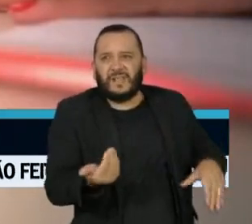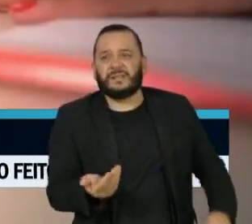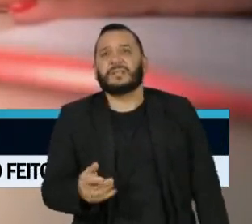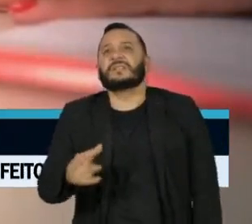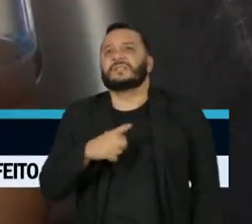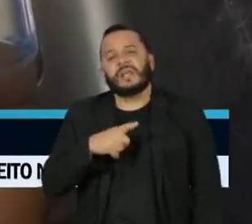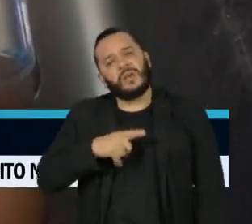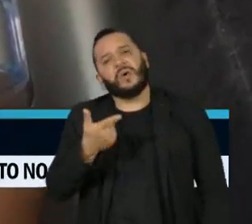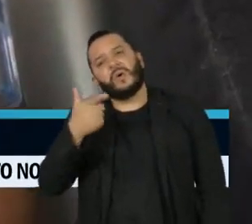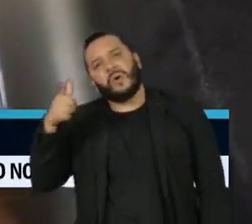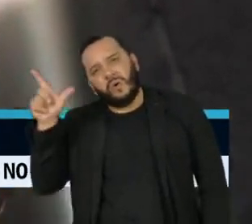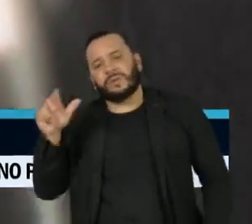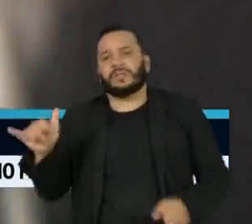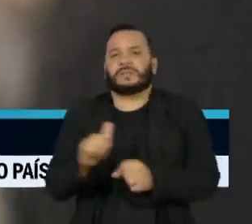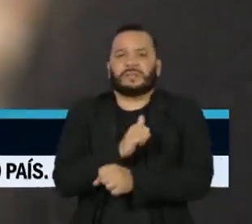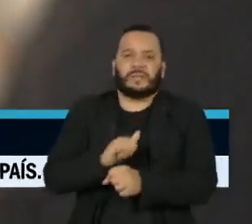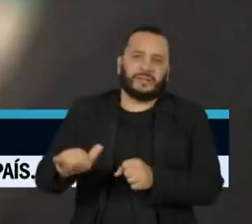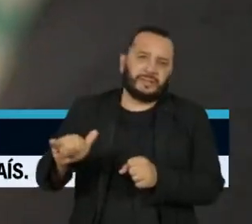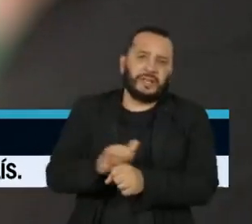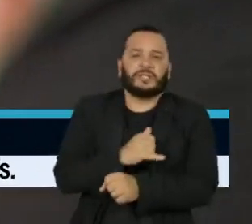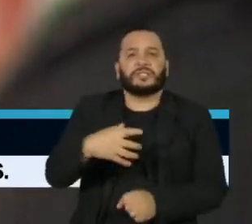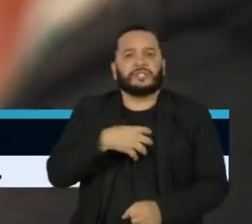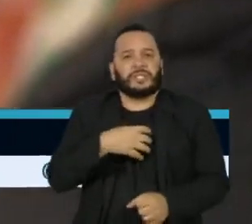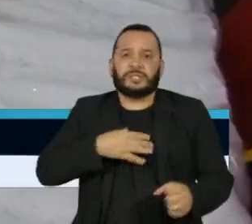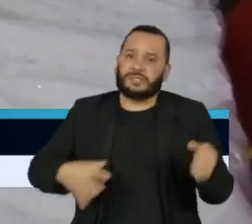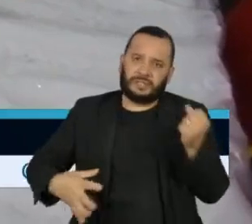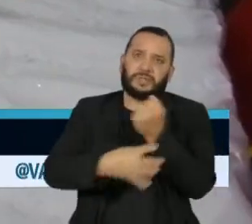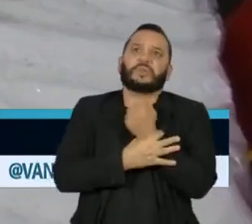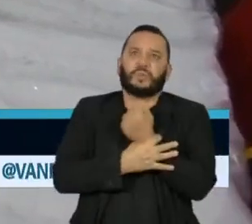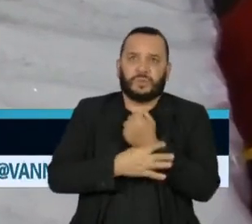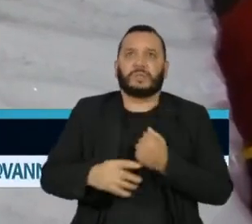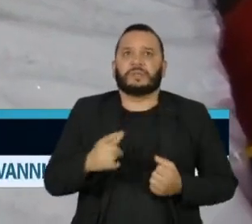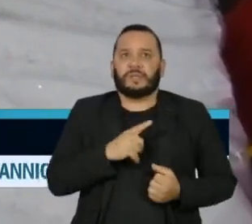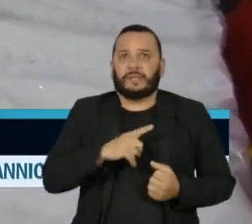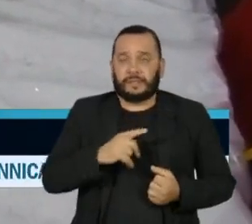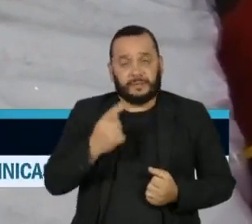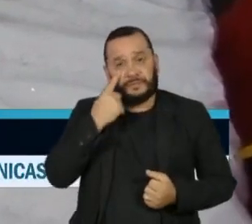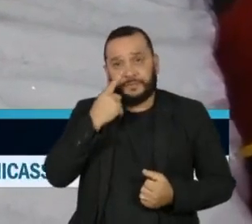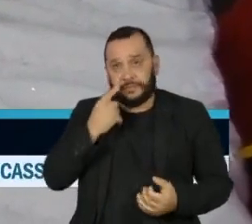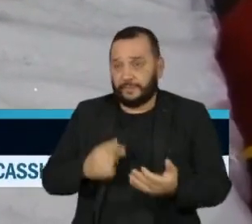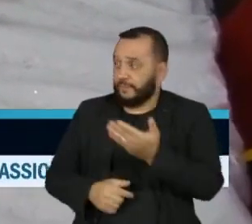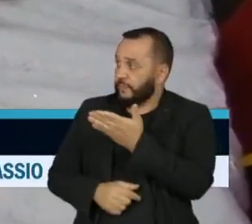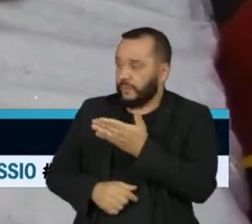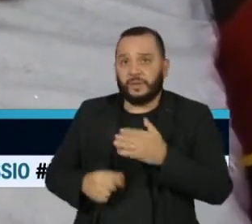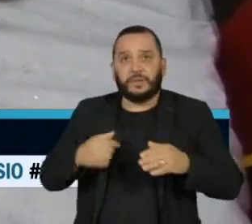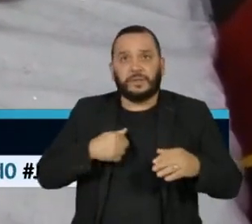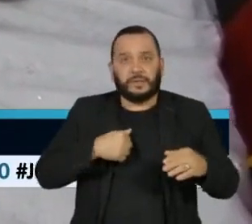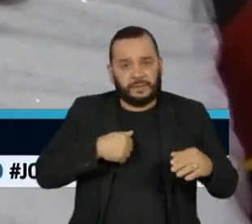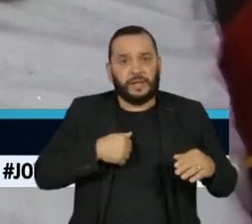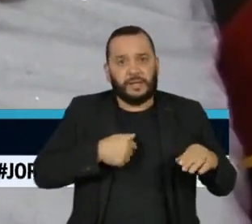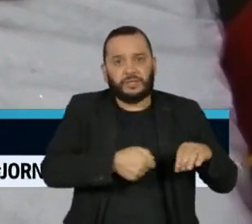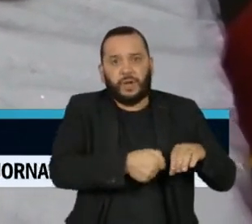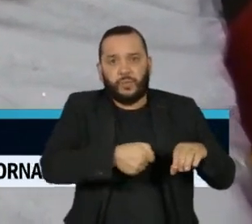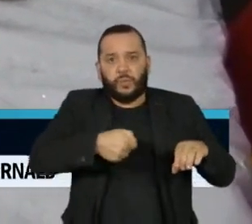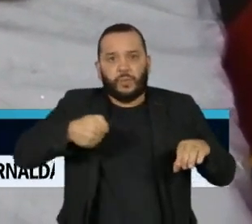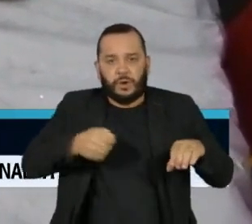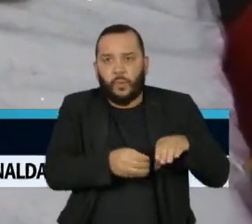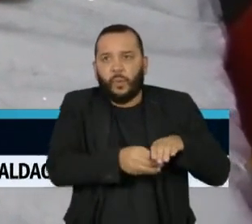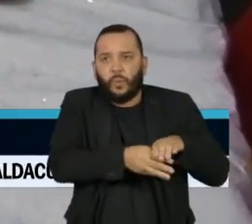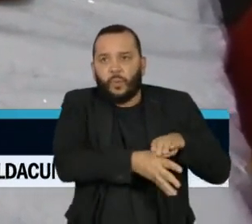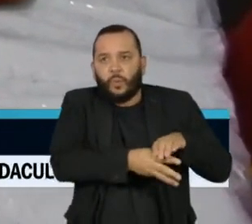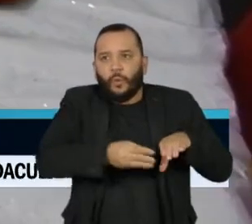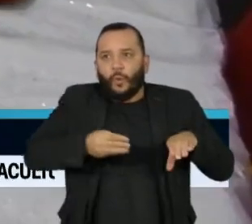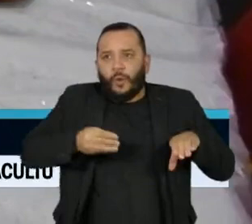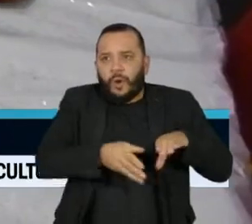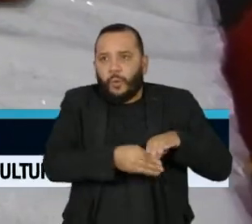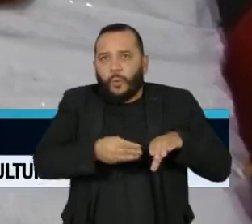podem substituir a curetagem de forma segura. Uma delas é a aspiração manual intrauterina, que